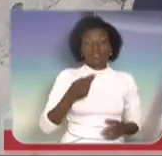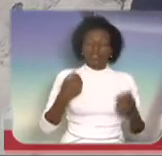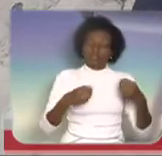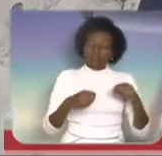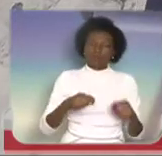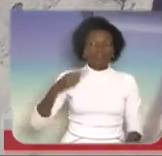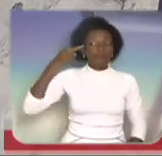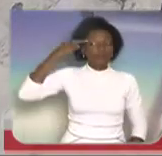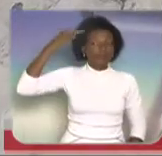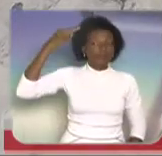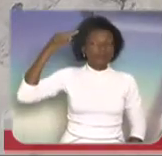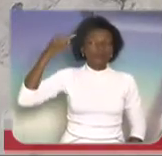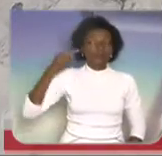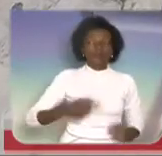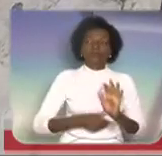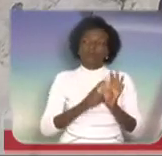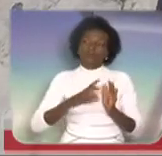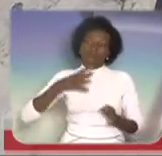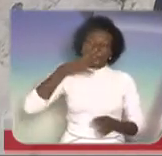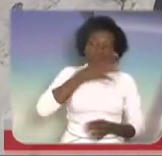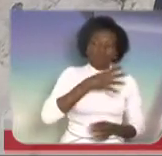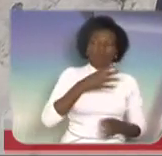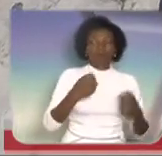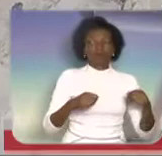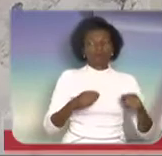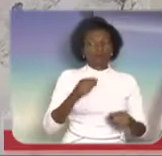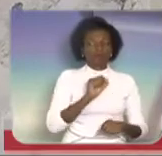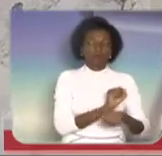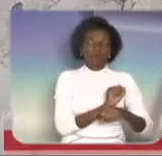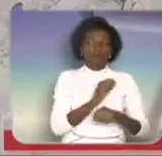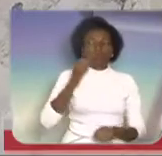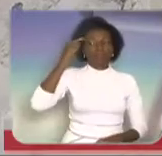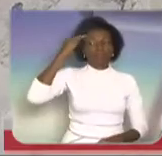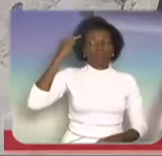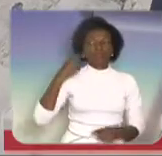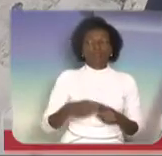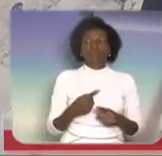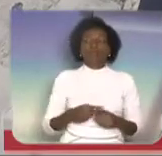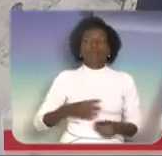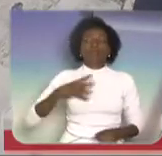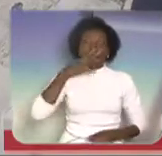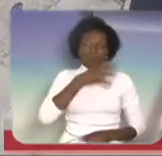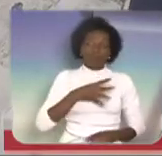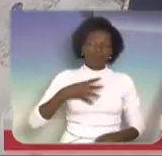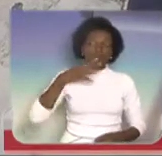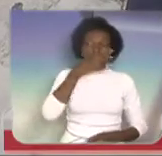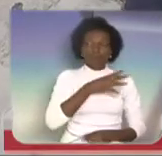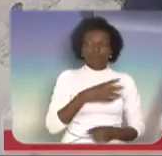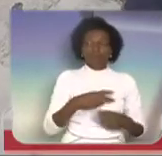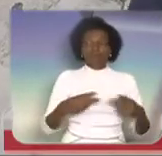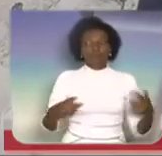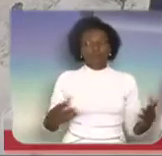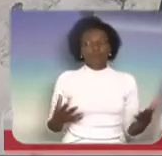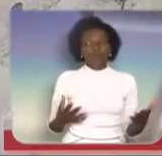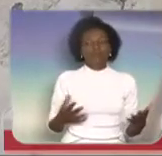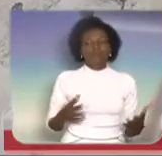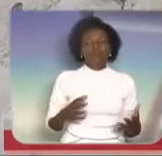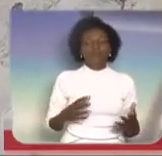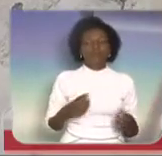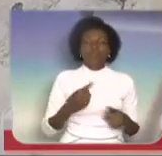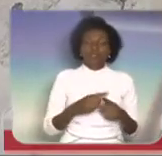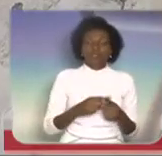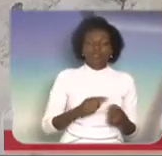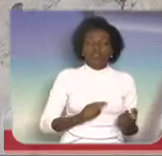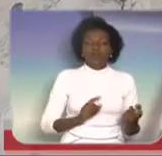acusar, porque as acusações que nós fizermos, elas têm que ser como... Aliás, o contrário também, a recíproca é verdadeira. As